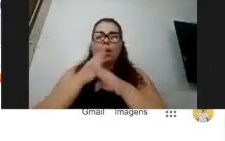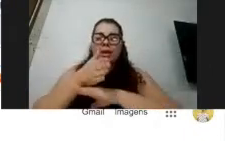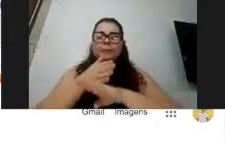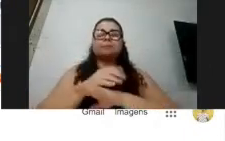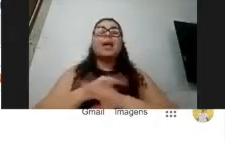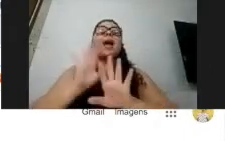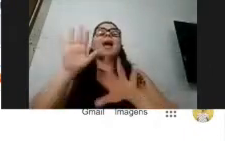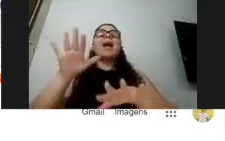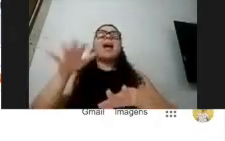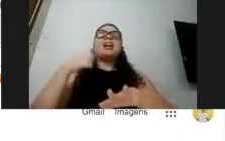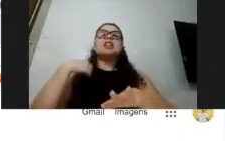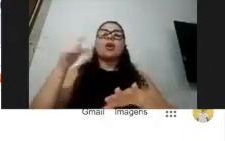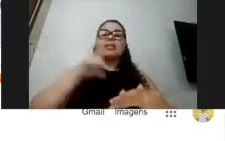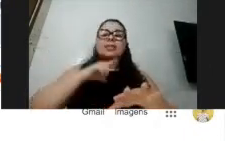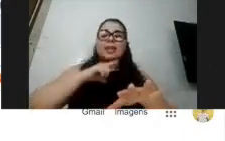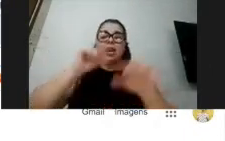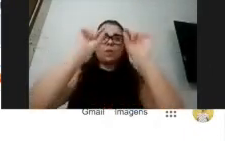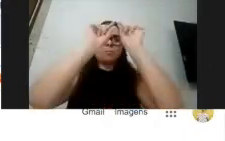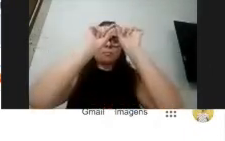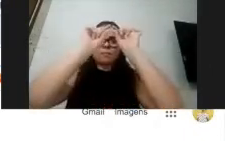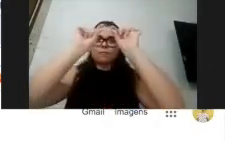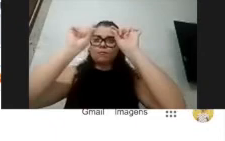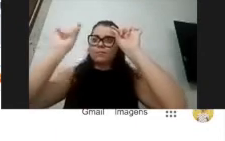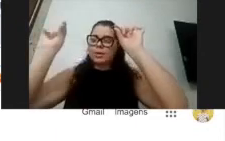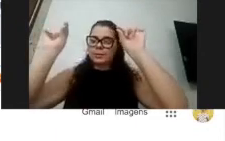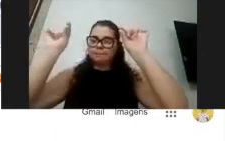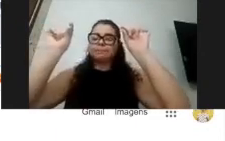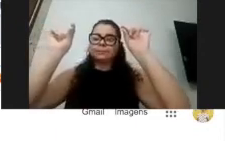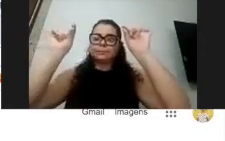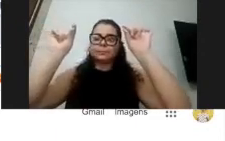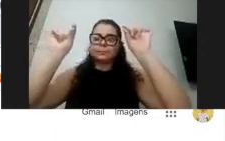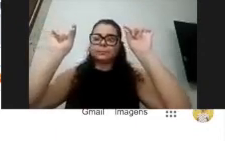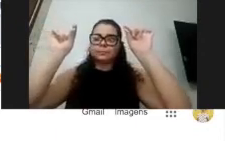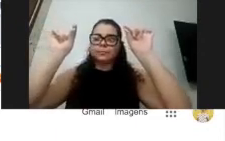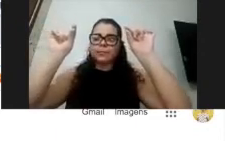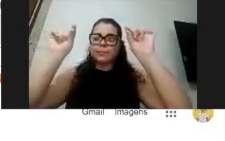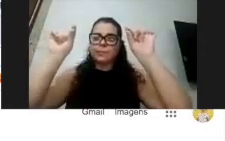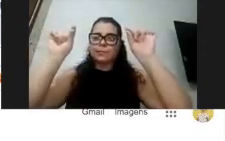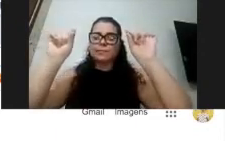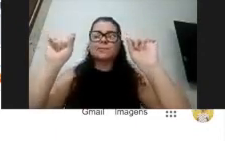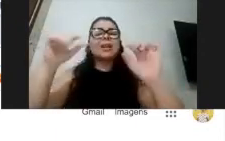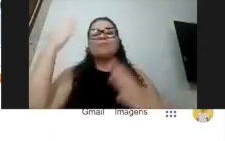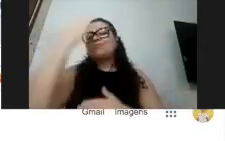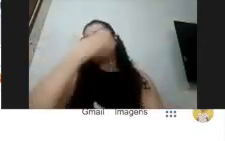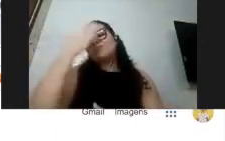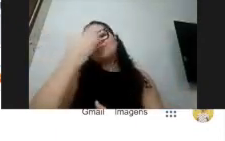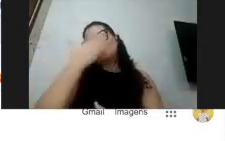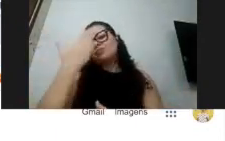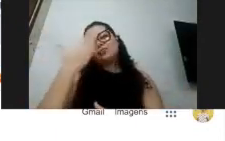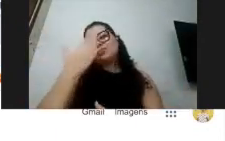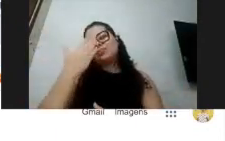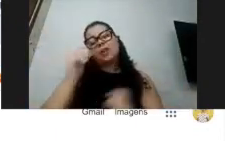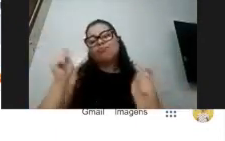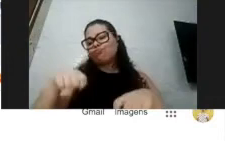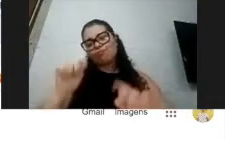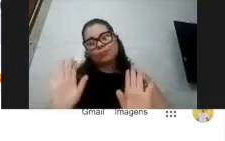Tem essa barrinha, que para mim agora está aparecendo em cima. Eles não conseguem ver. Eles não conseguem ver, Sabrina. Não tem problema.